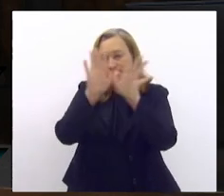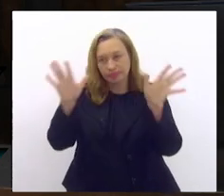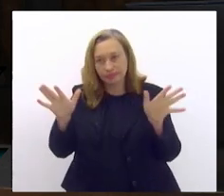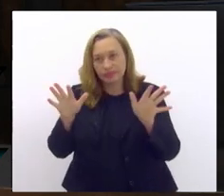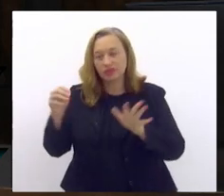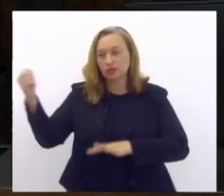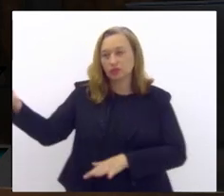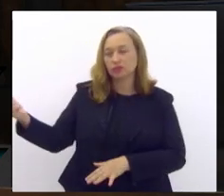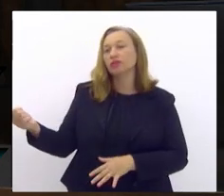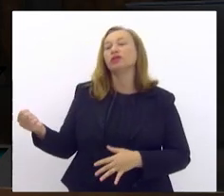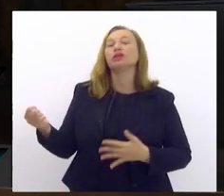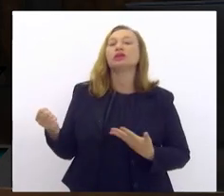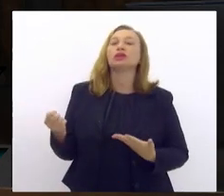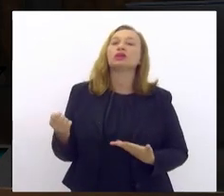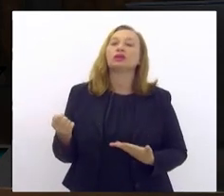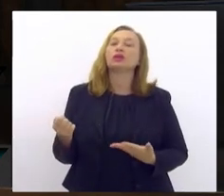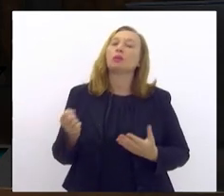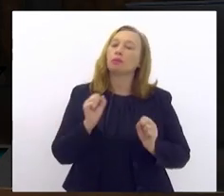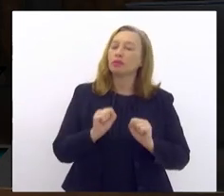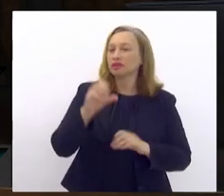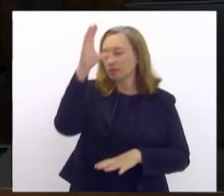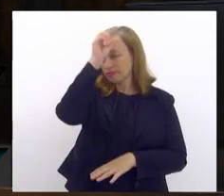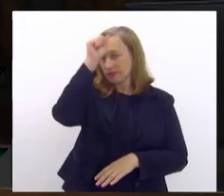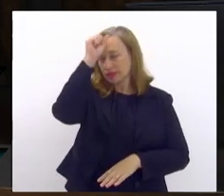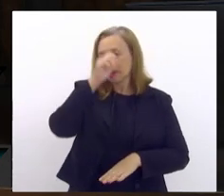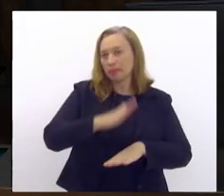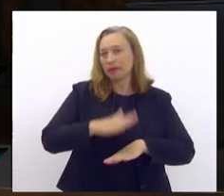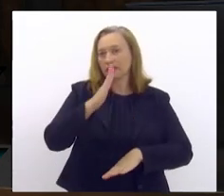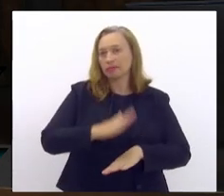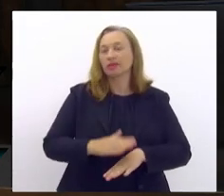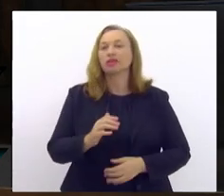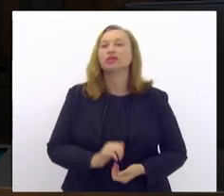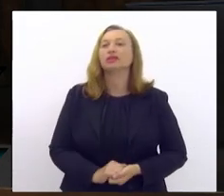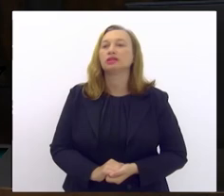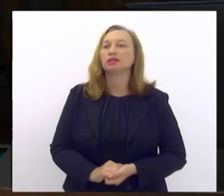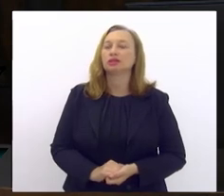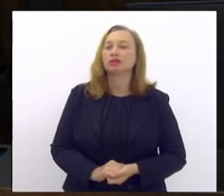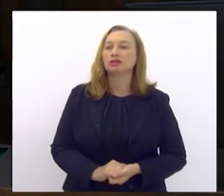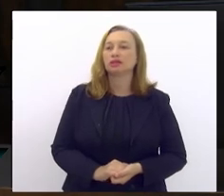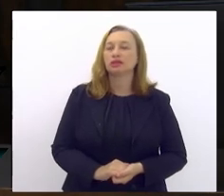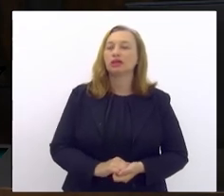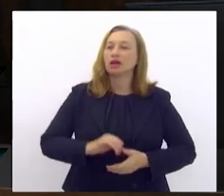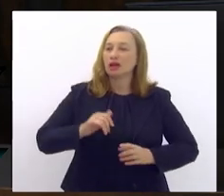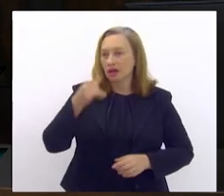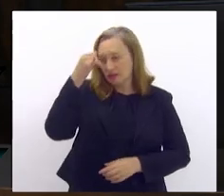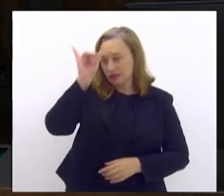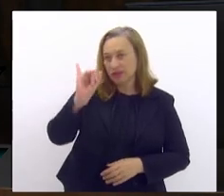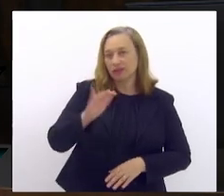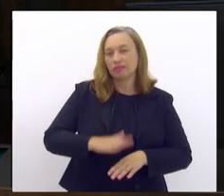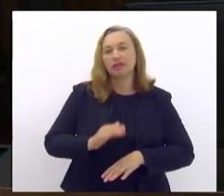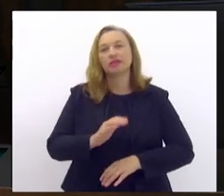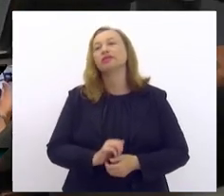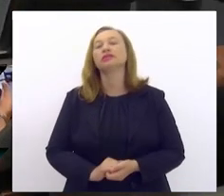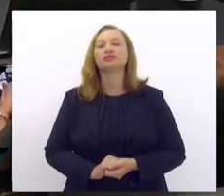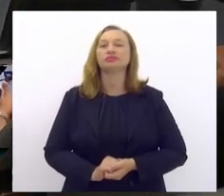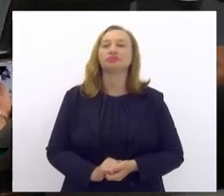que eu e a gente possa estar aprendendo cada vez mais e, principalmente, prevenindo cada vez mais.